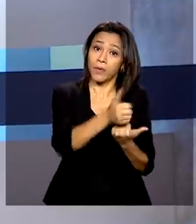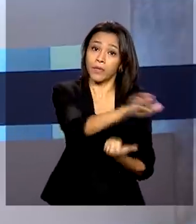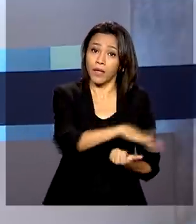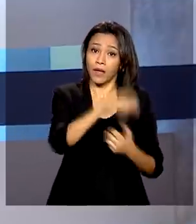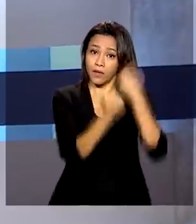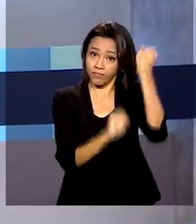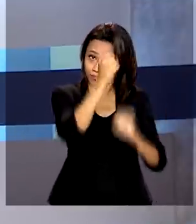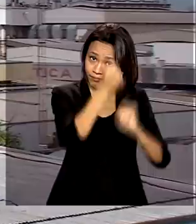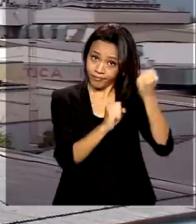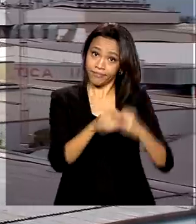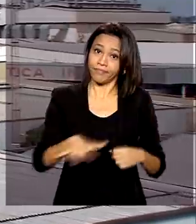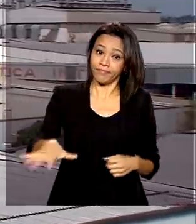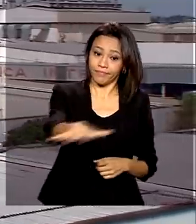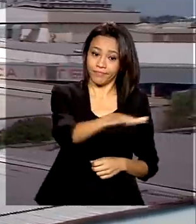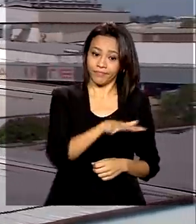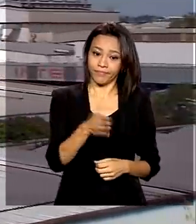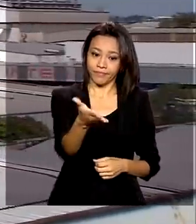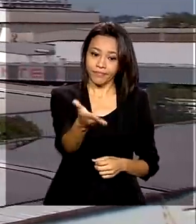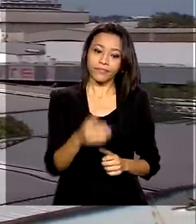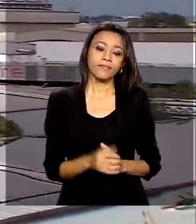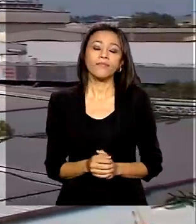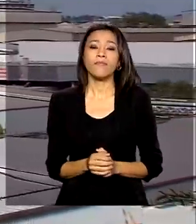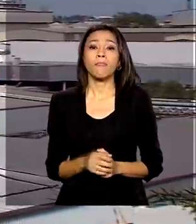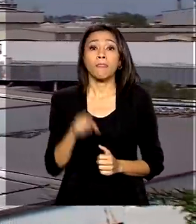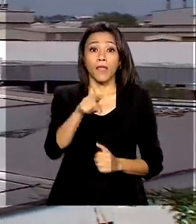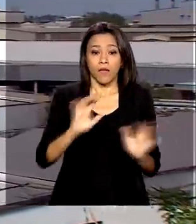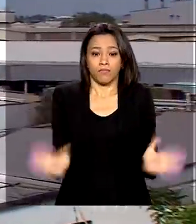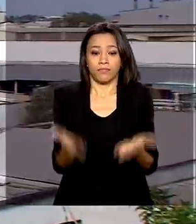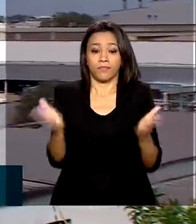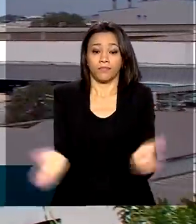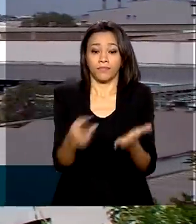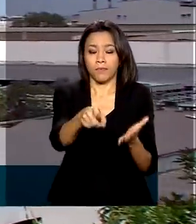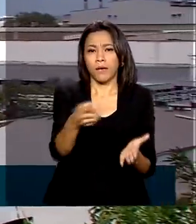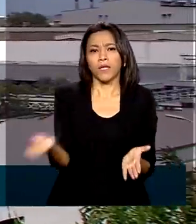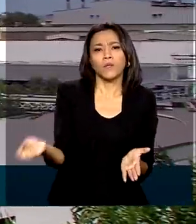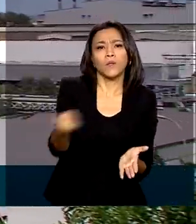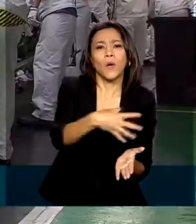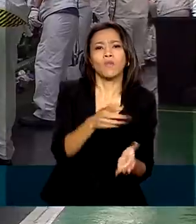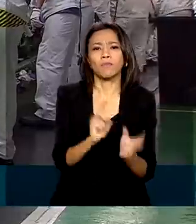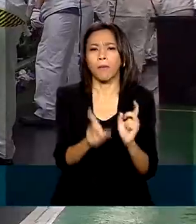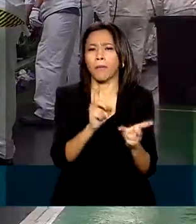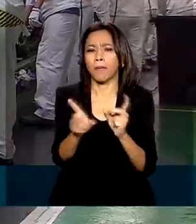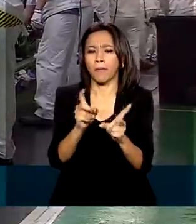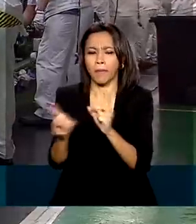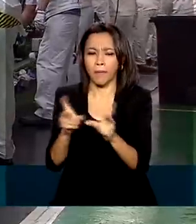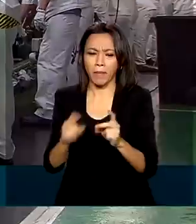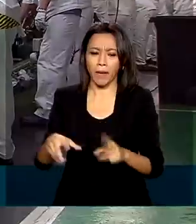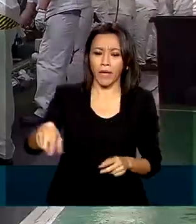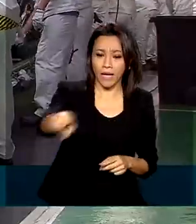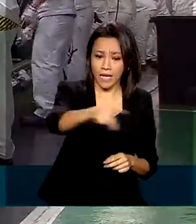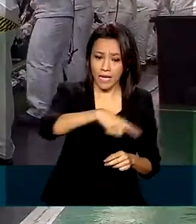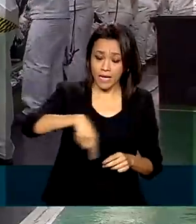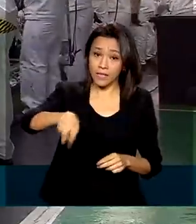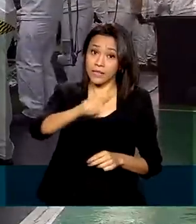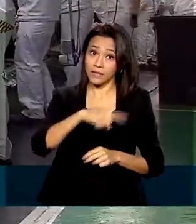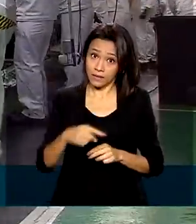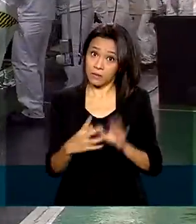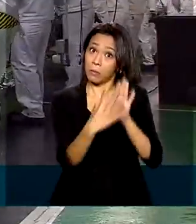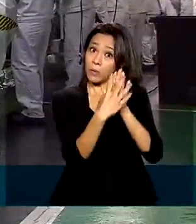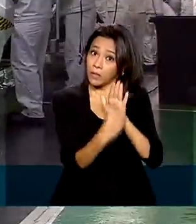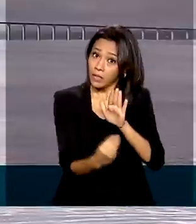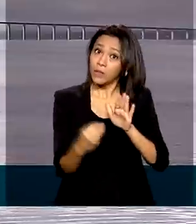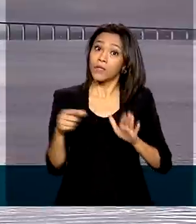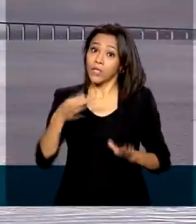região. A atração de investimentos e abertura para novos mercados, modelo que, na avaliação do vice-presidente